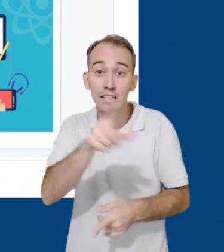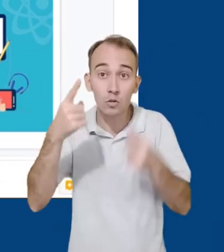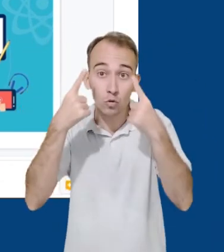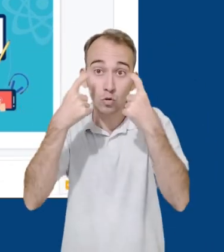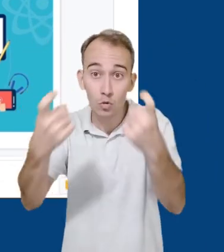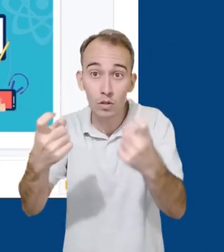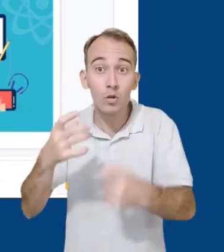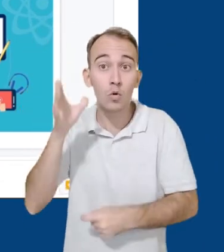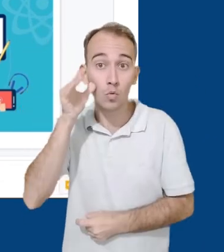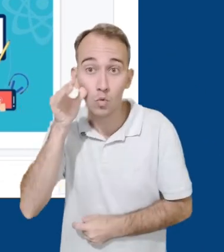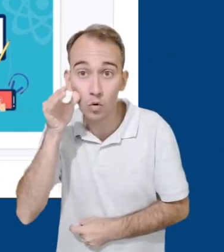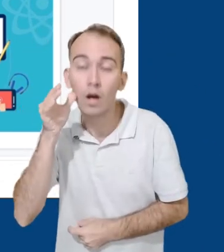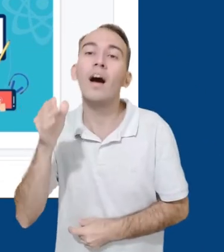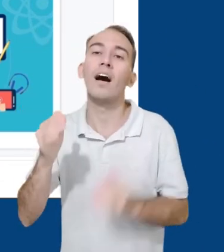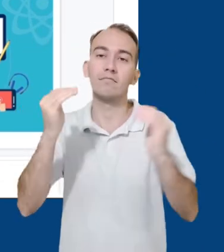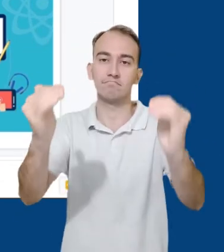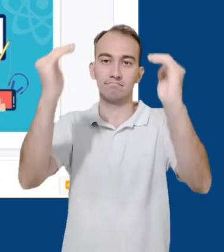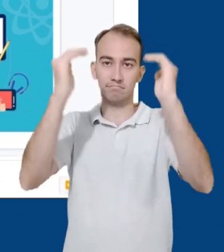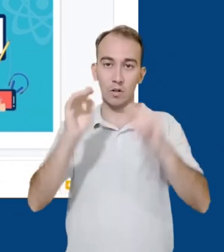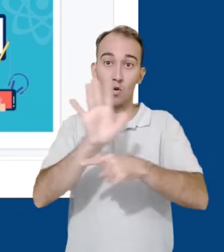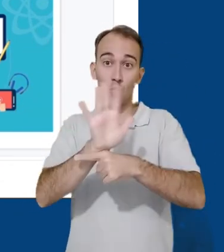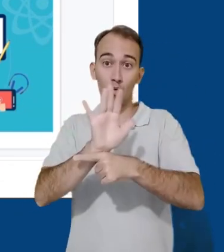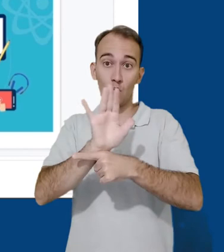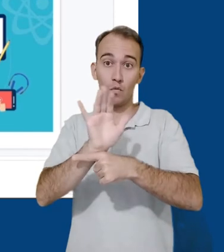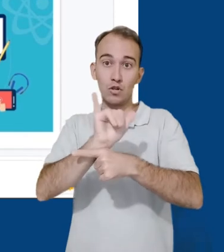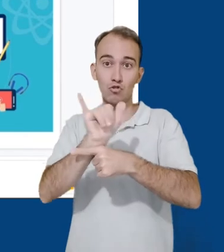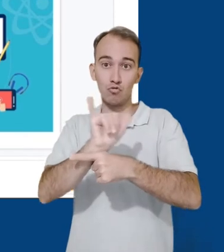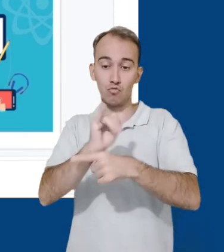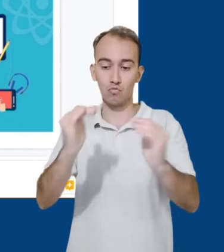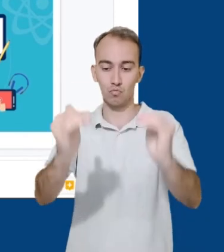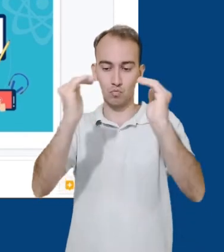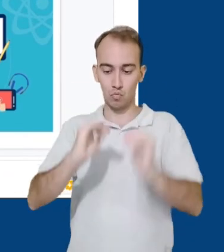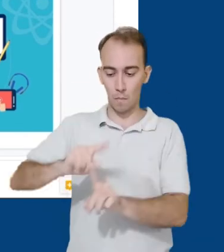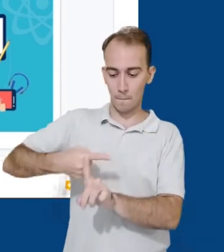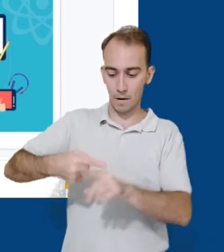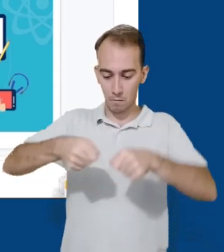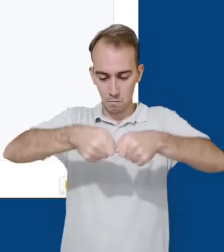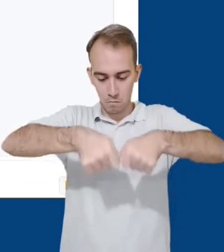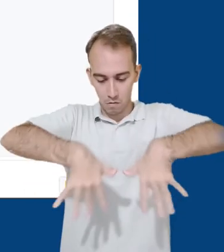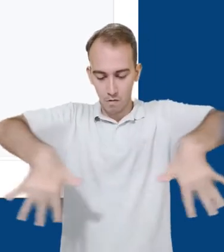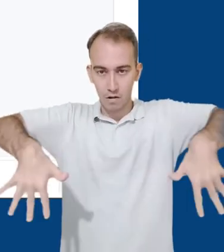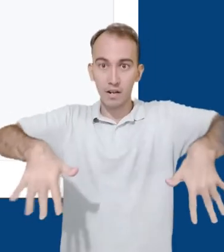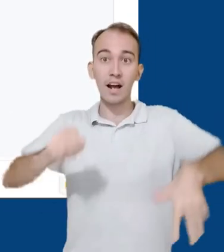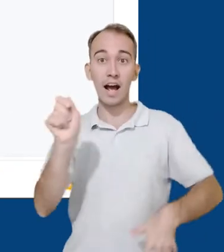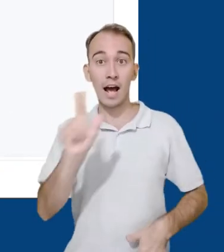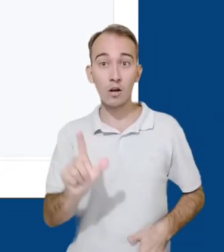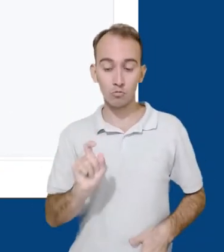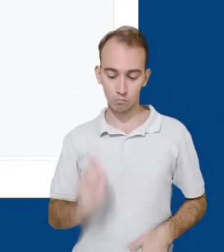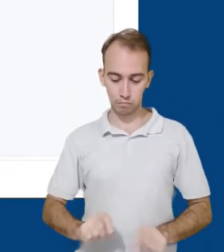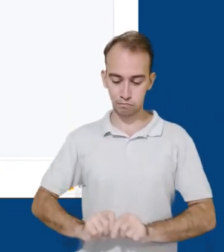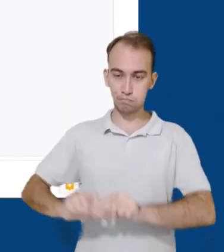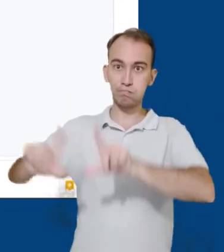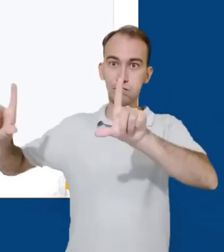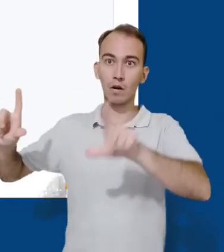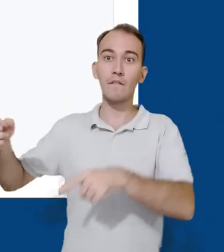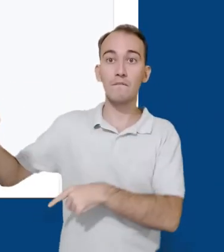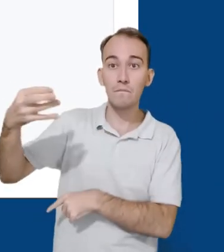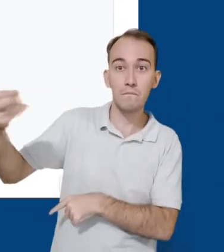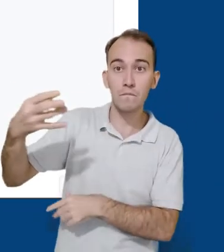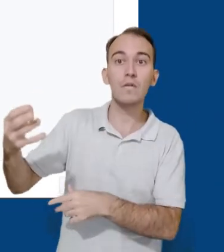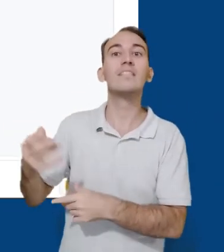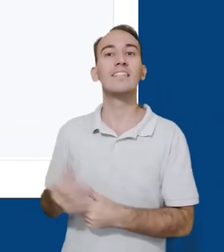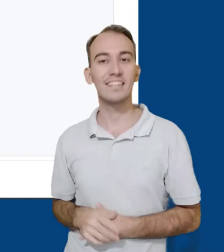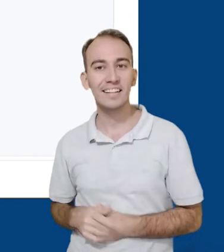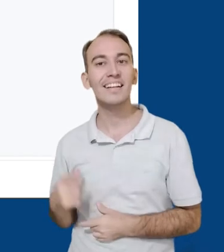link está na descrição desse vídeo. O último item da barra de ferramentas, nós já vimos anteriormente, é o comentário. Mas se utilizarmos ele